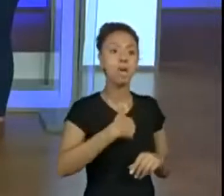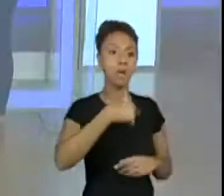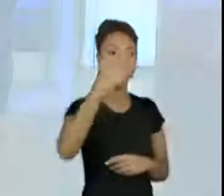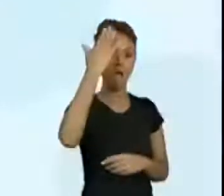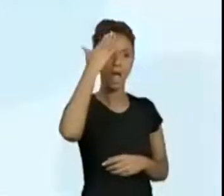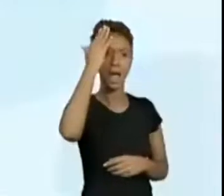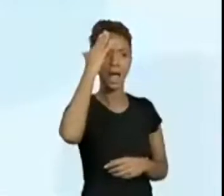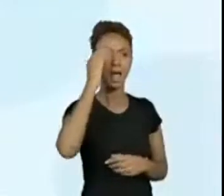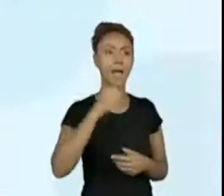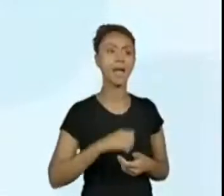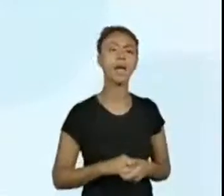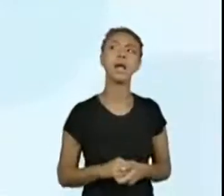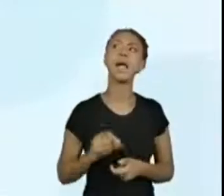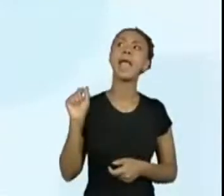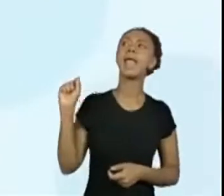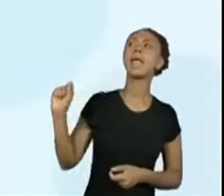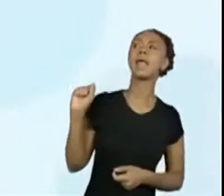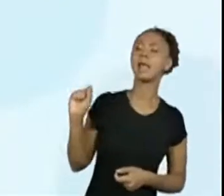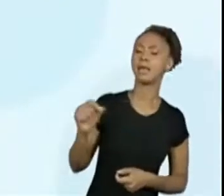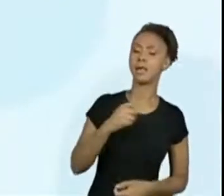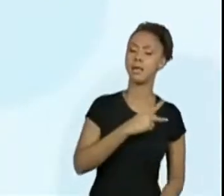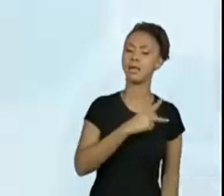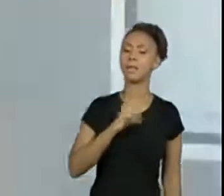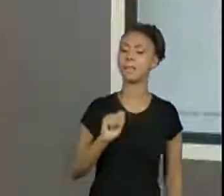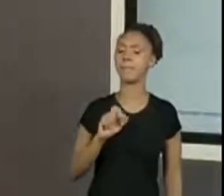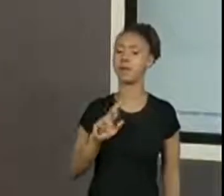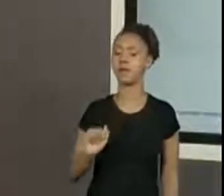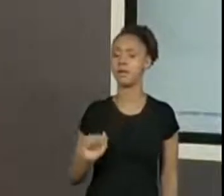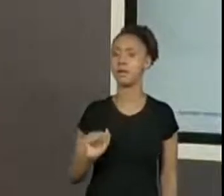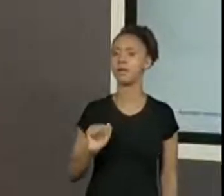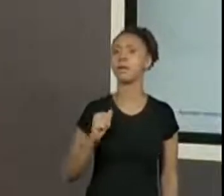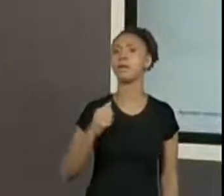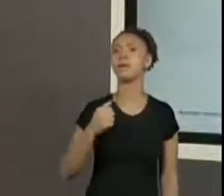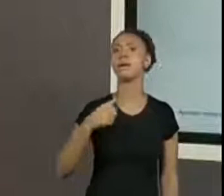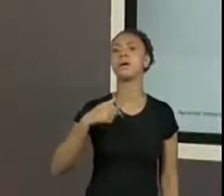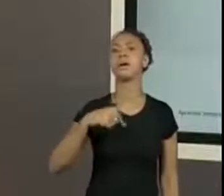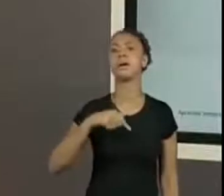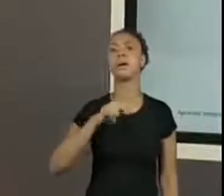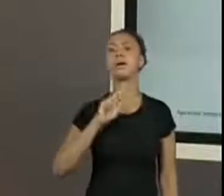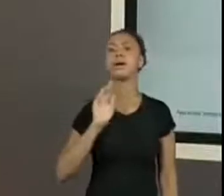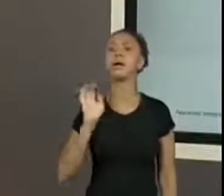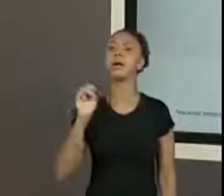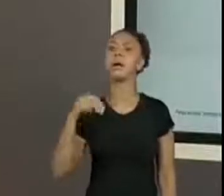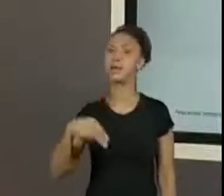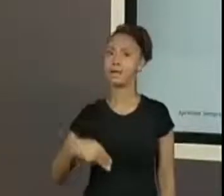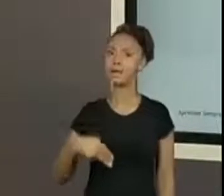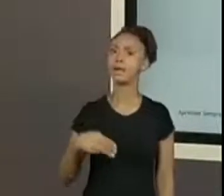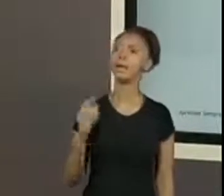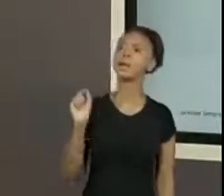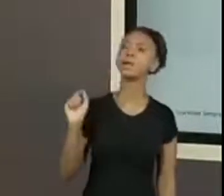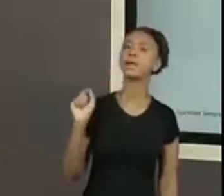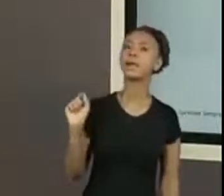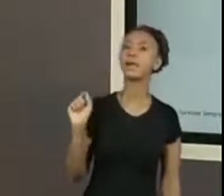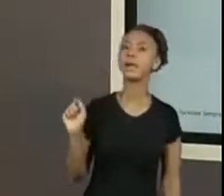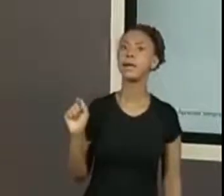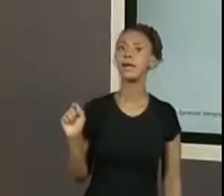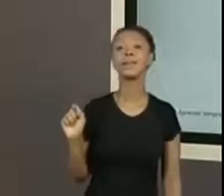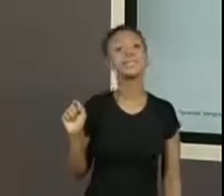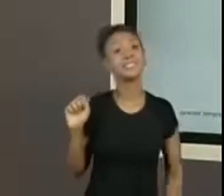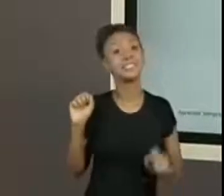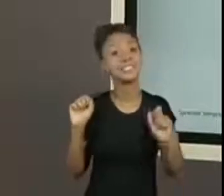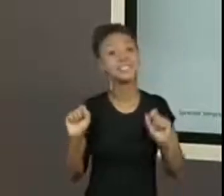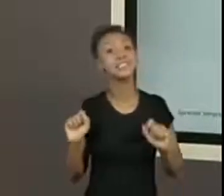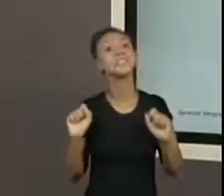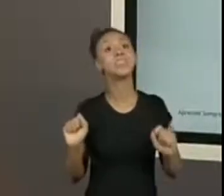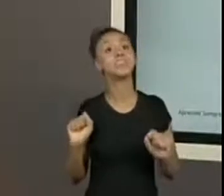para quem significa, ou para a pessoa que a gente vai dedicar a leitura, né? Que vai fazer aquele momento, eu consigo trocar